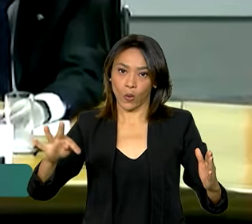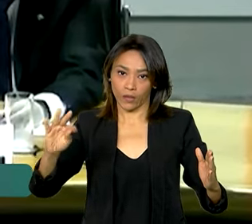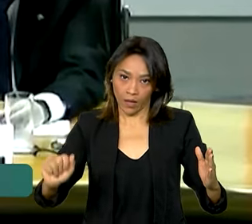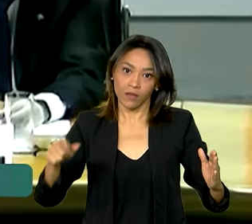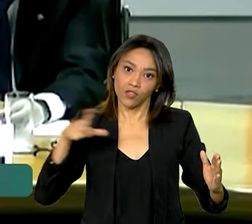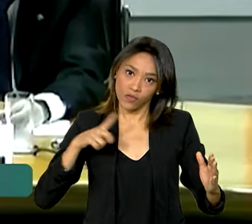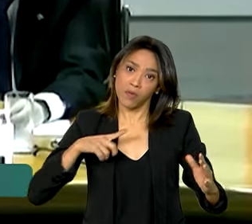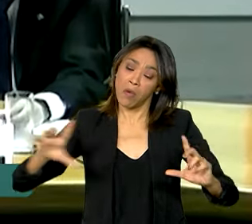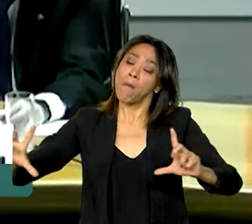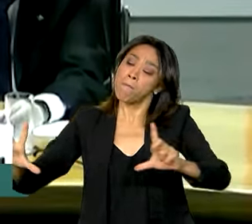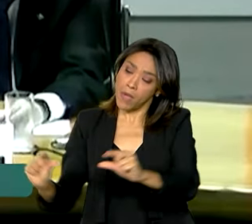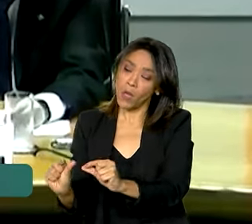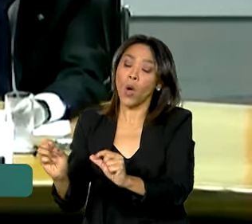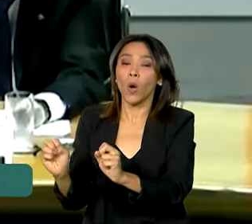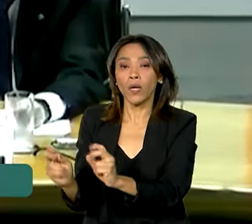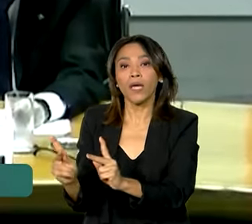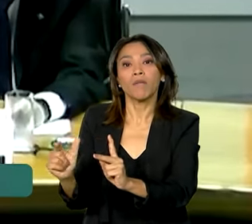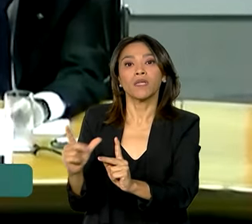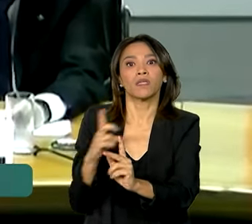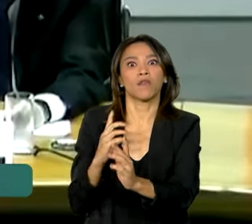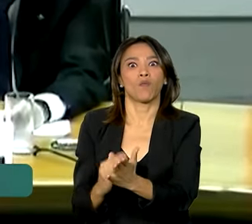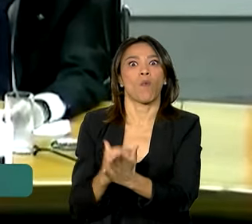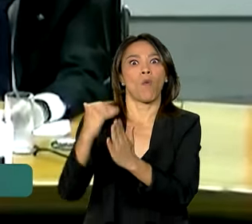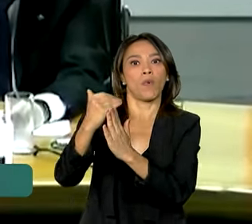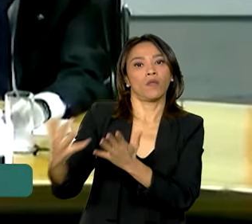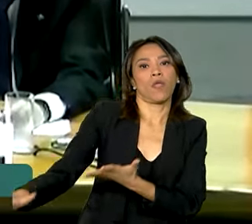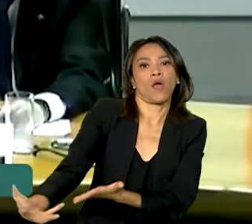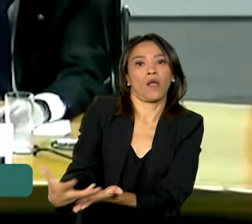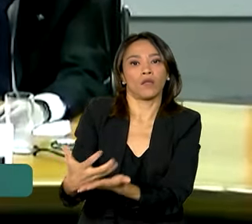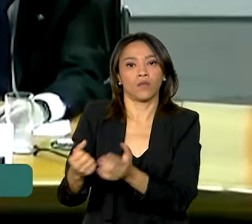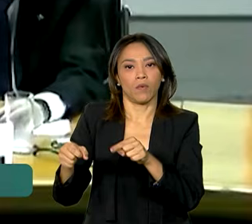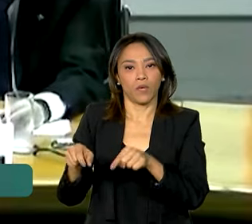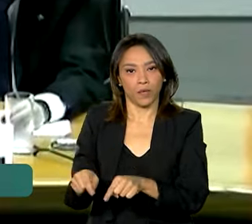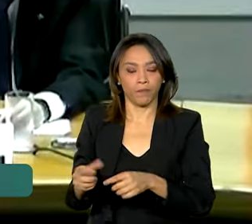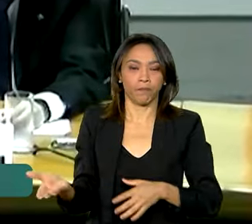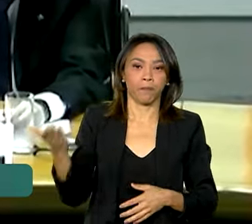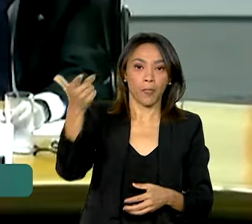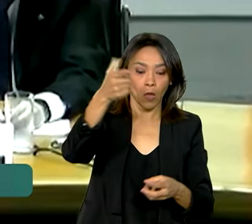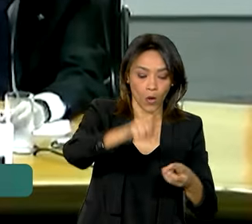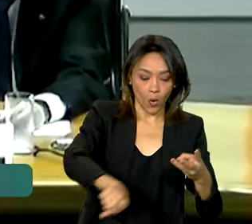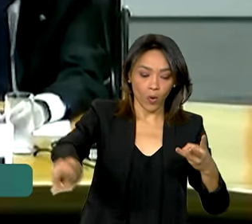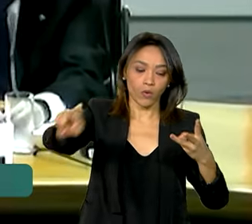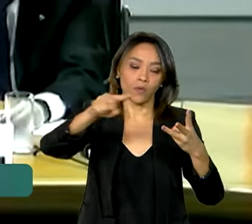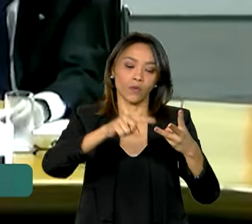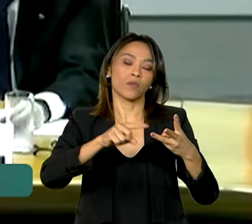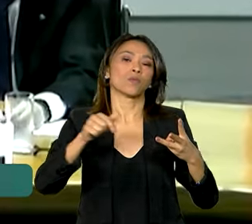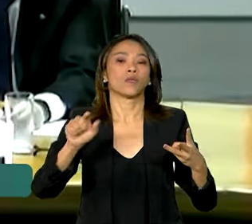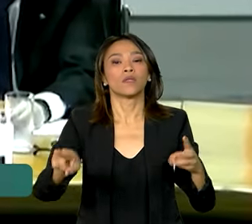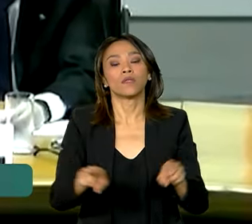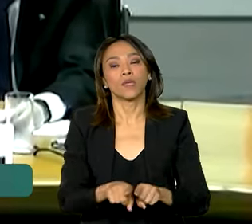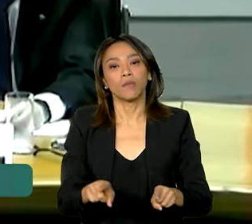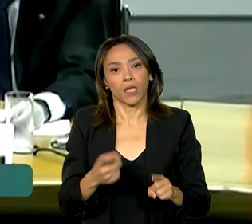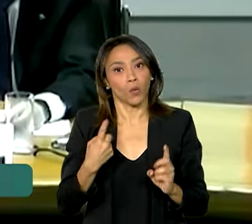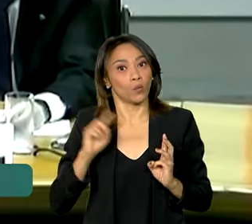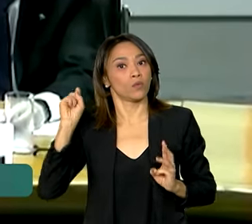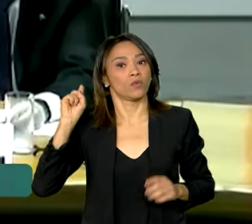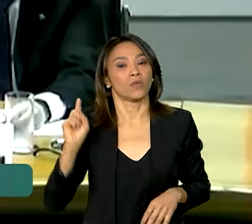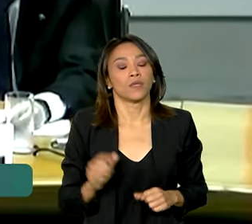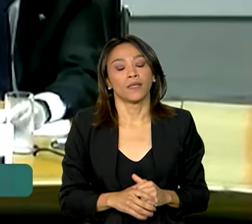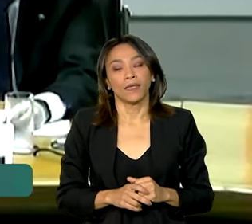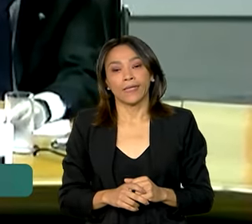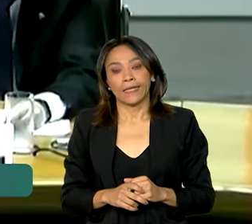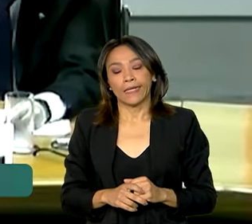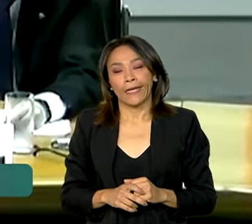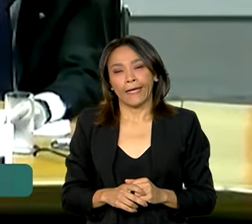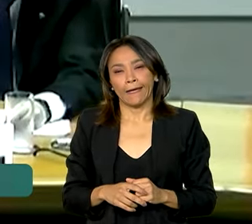das importações ser menor, nós tivemos um crescimento na arrecadação. E o outro fator, o último fator, quando